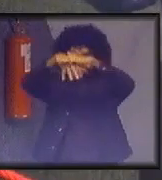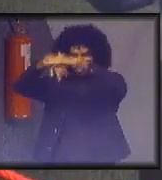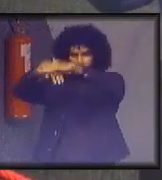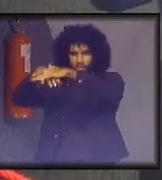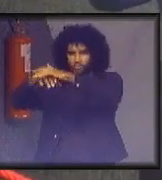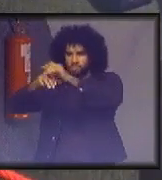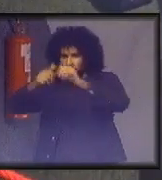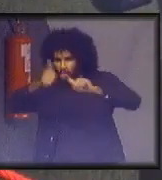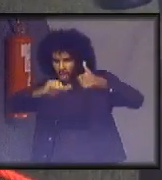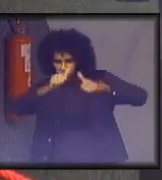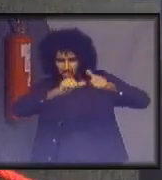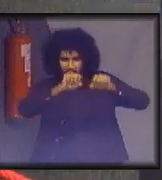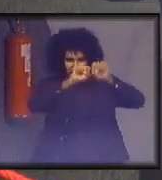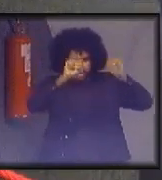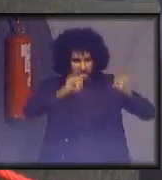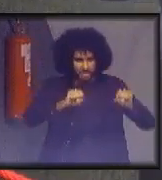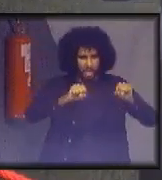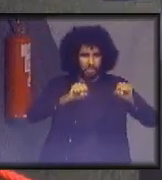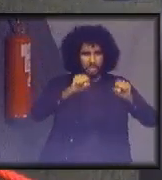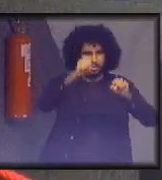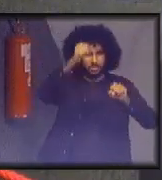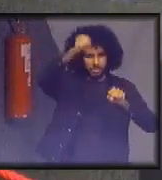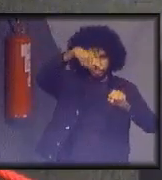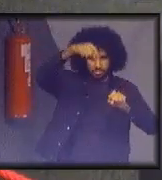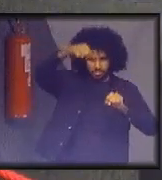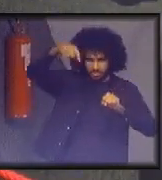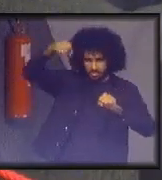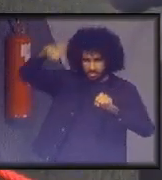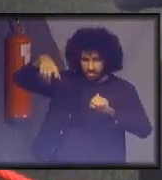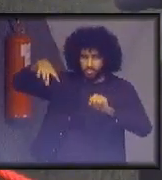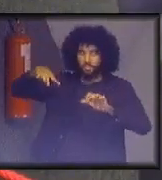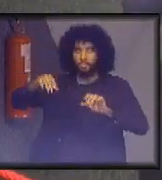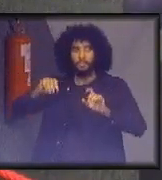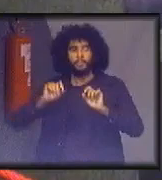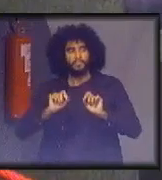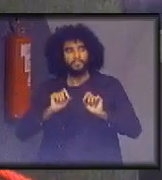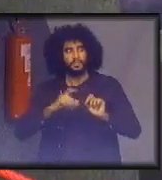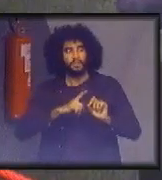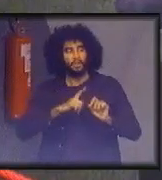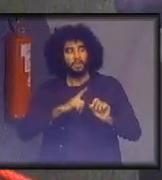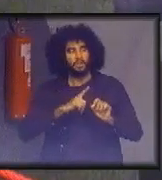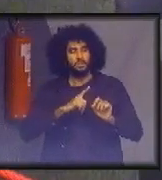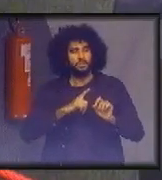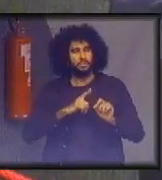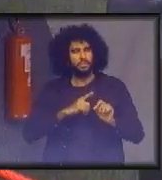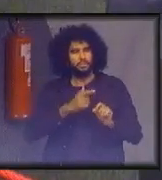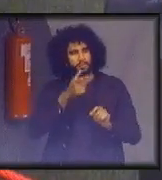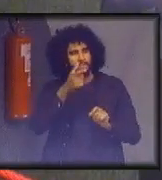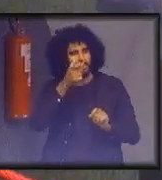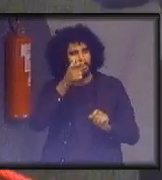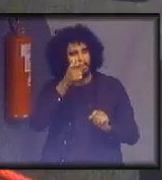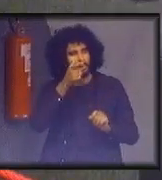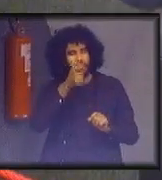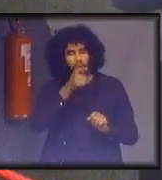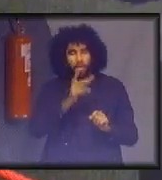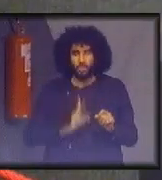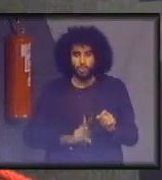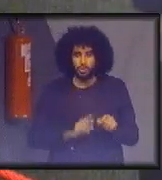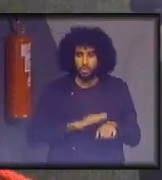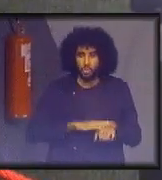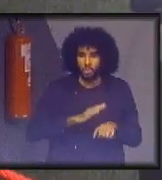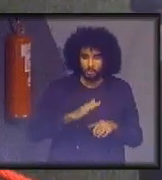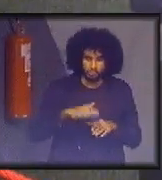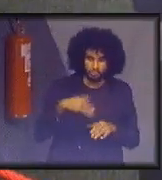sistema de iluminação, toda a instalação elétrica e tem todo o interesse que a lâmpada dure o máximo